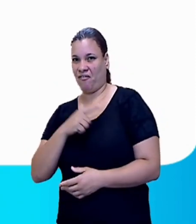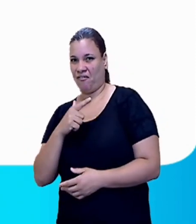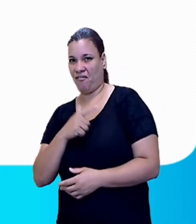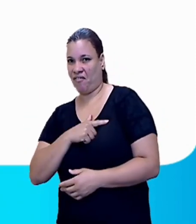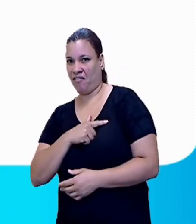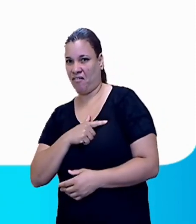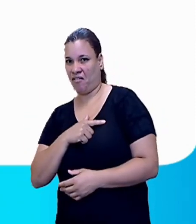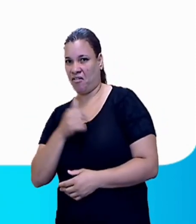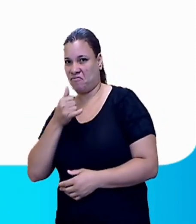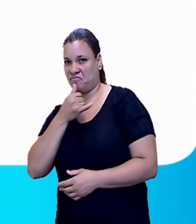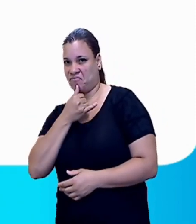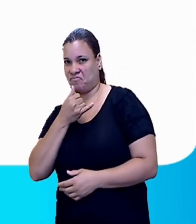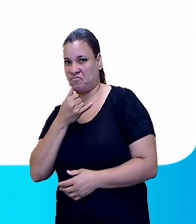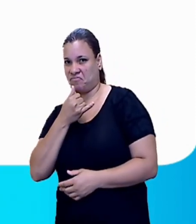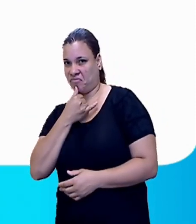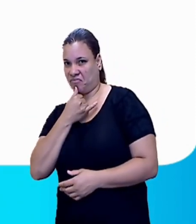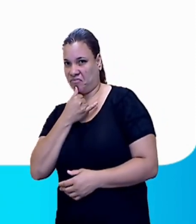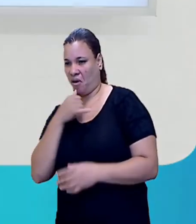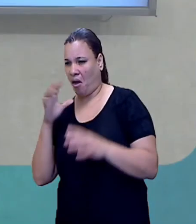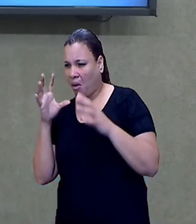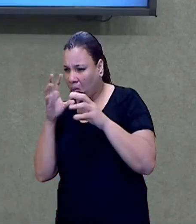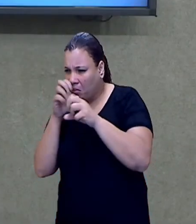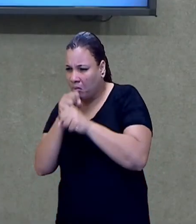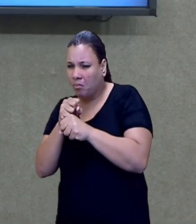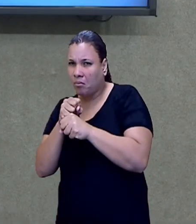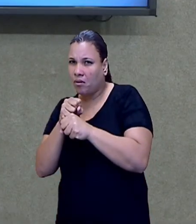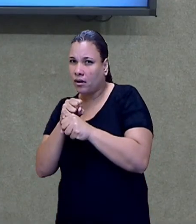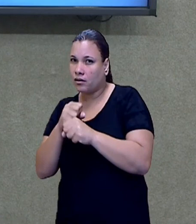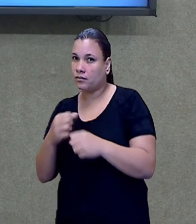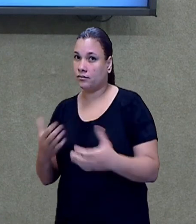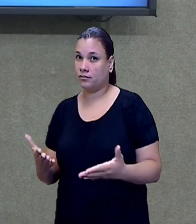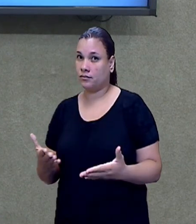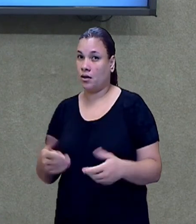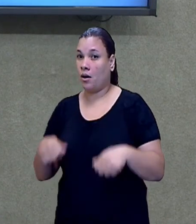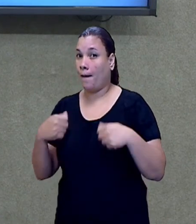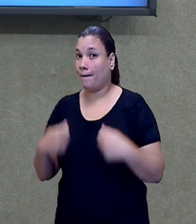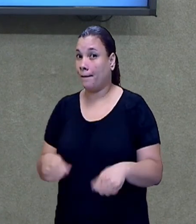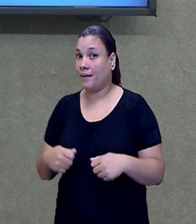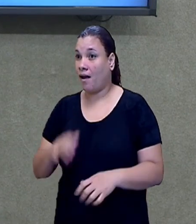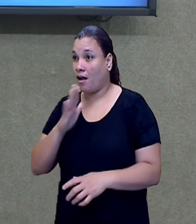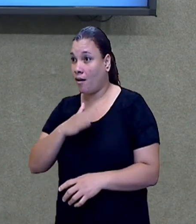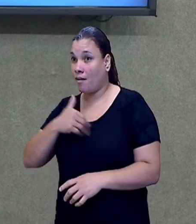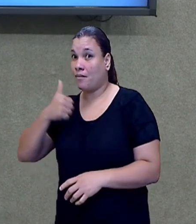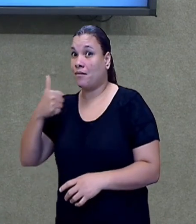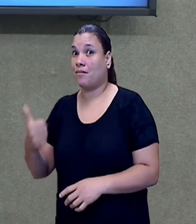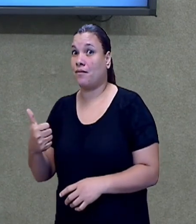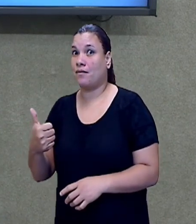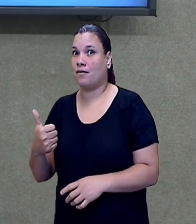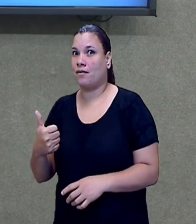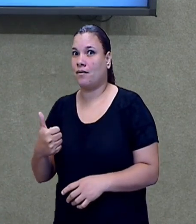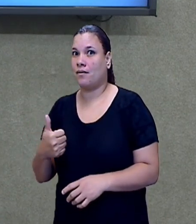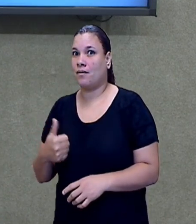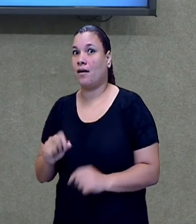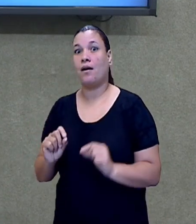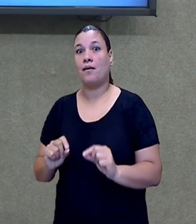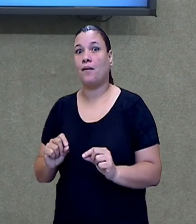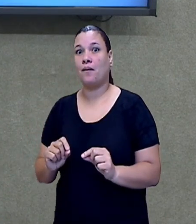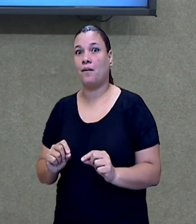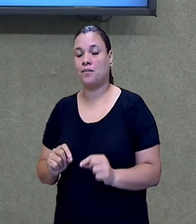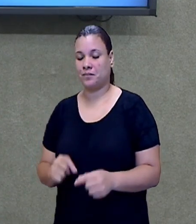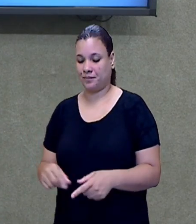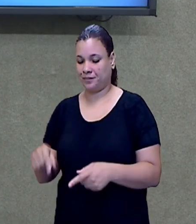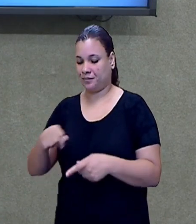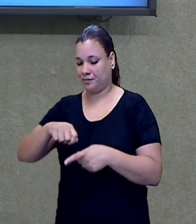se você quer melhorar, né, a sua aparência, mostrar que o seu sorriso realmente tem brilho, né, pra que você possa